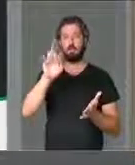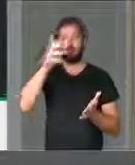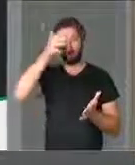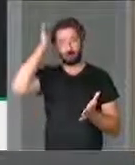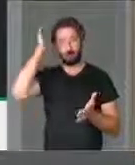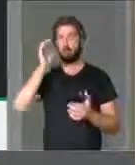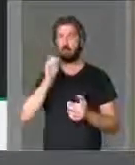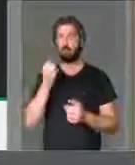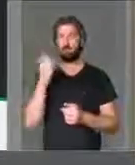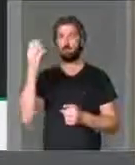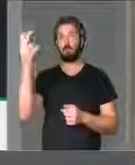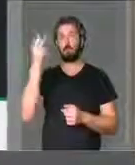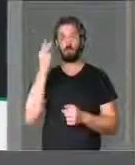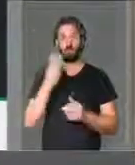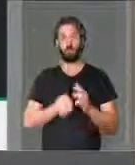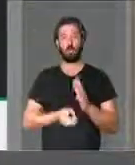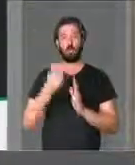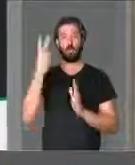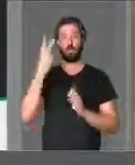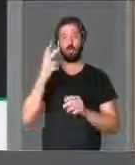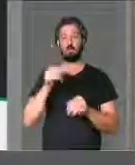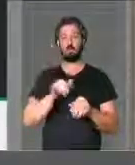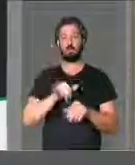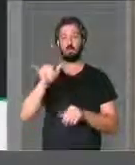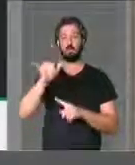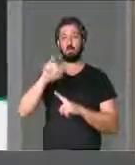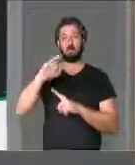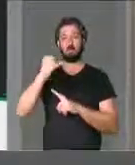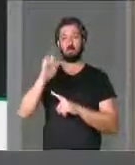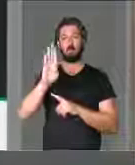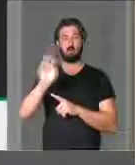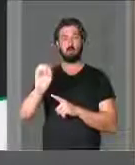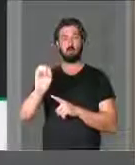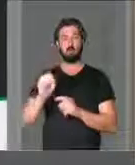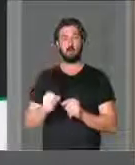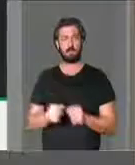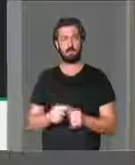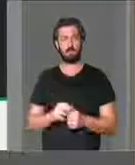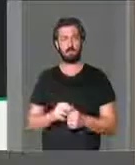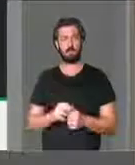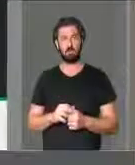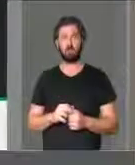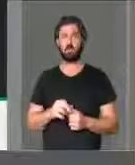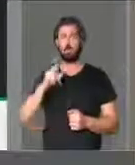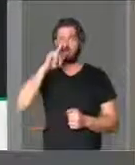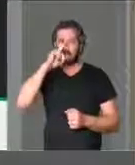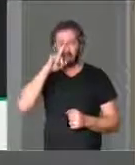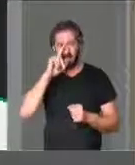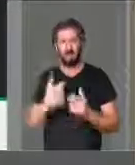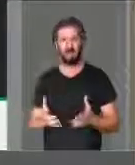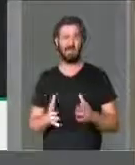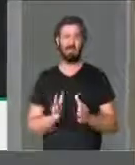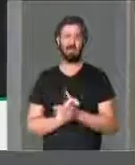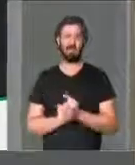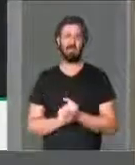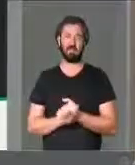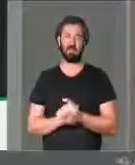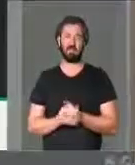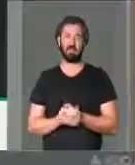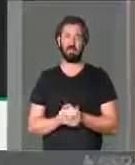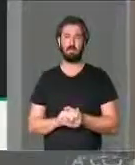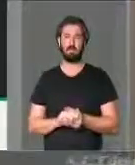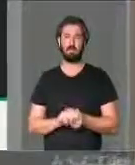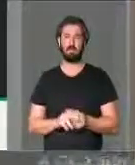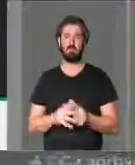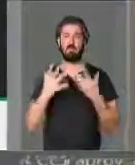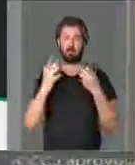viajado duas vezes em avião da JBS. É grave, vamos